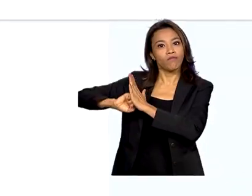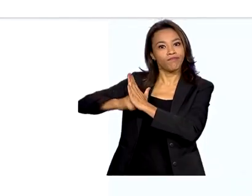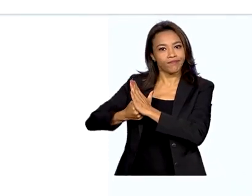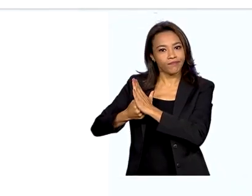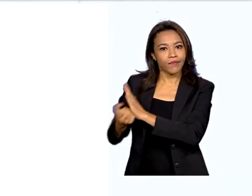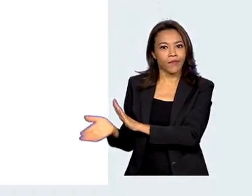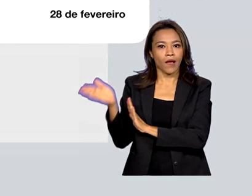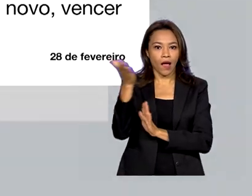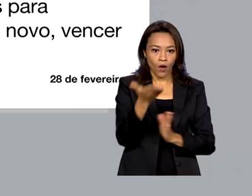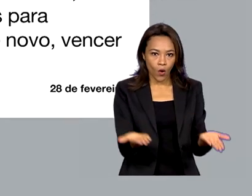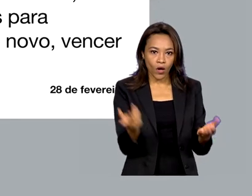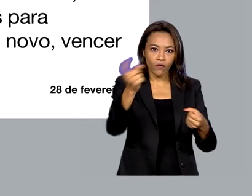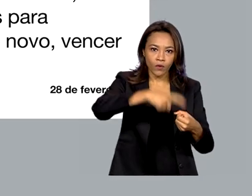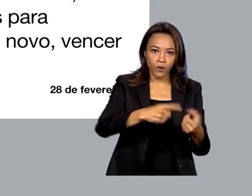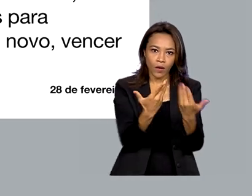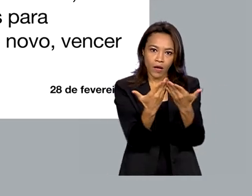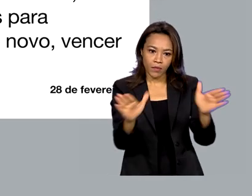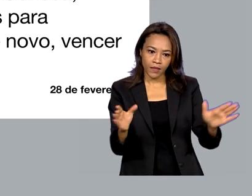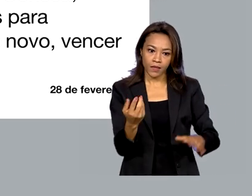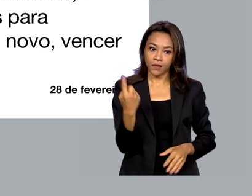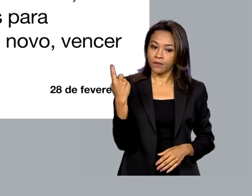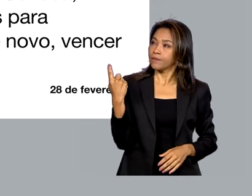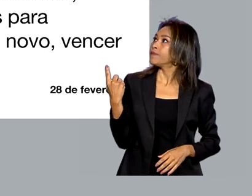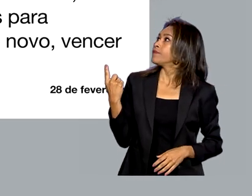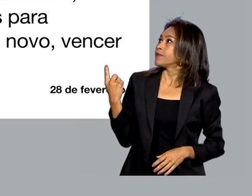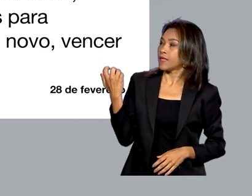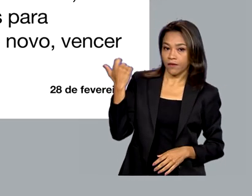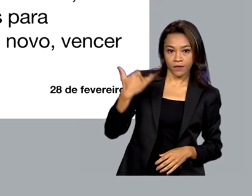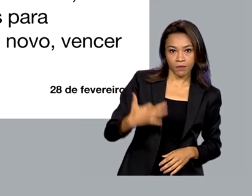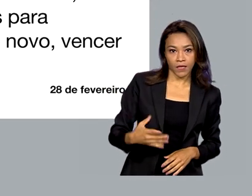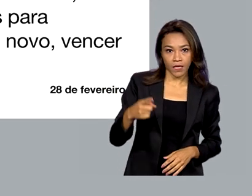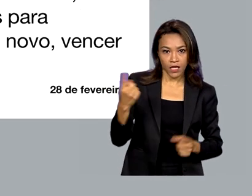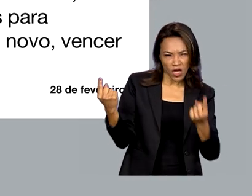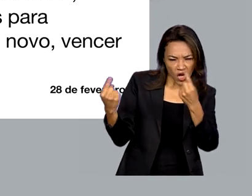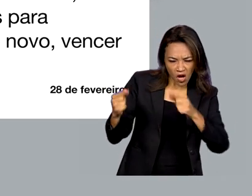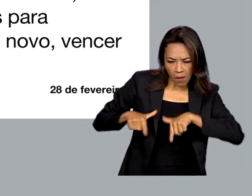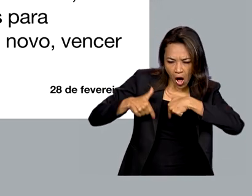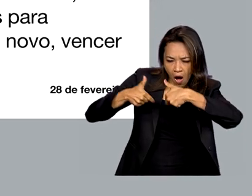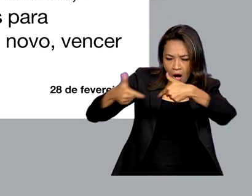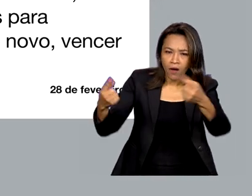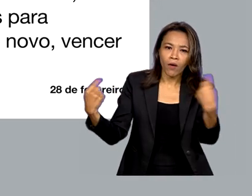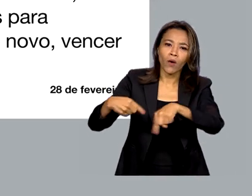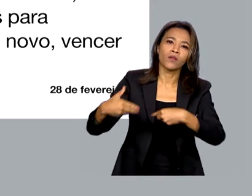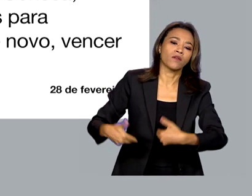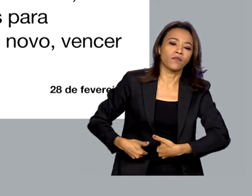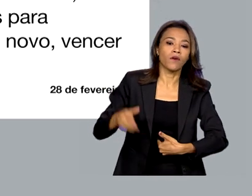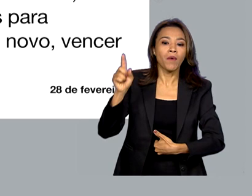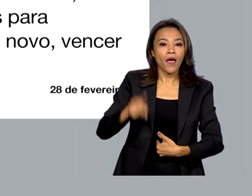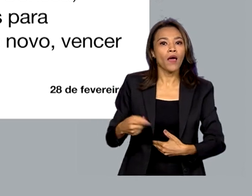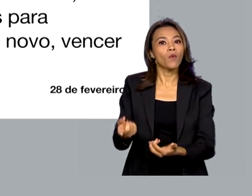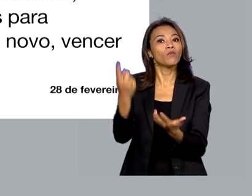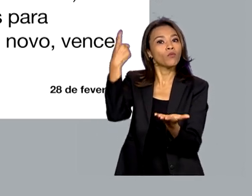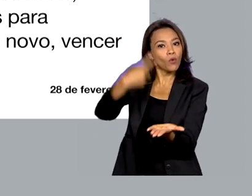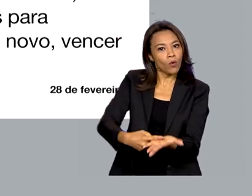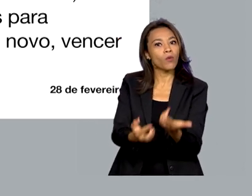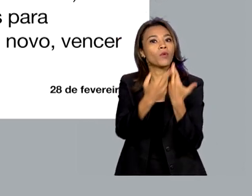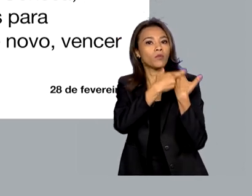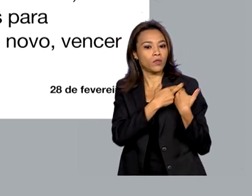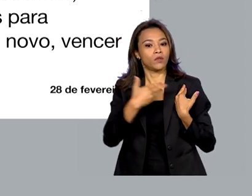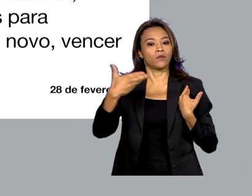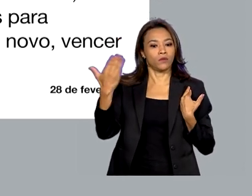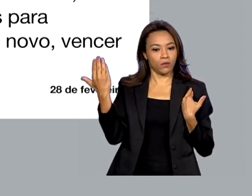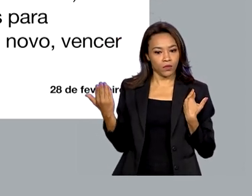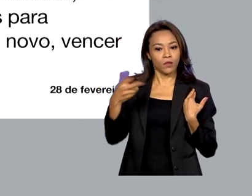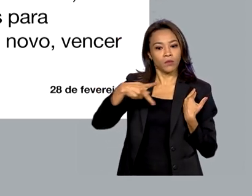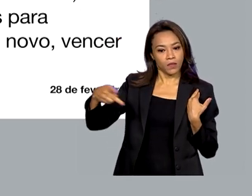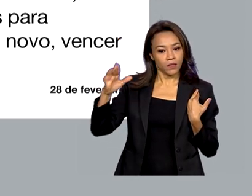disse que combater a fome é uma missão de vida para ele e que hoje dará mais um passo para restabelecer o direito à alimentação do